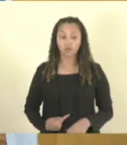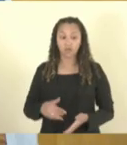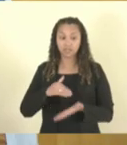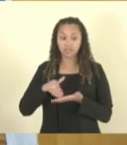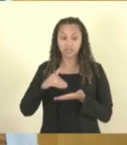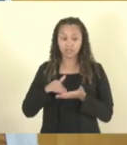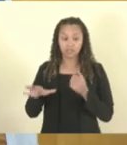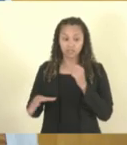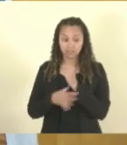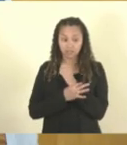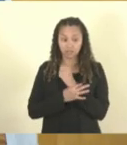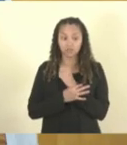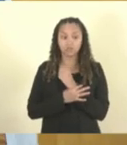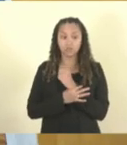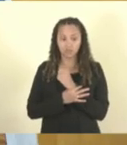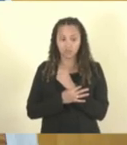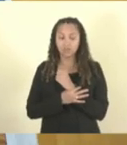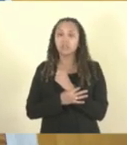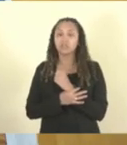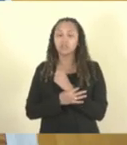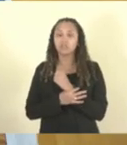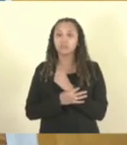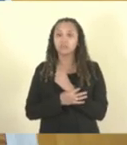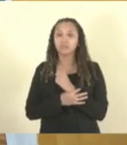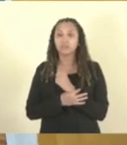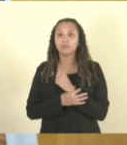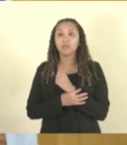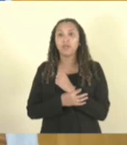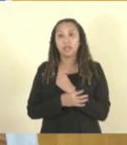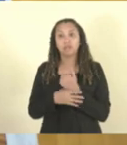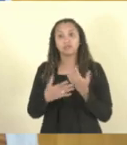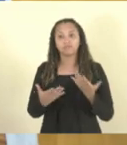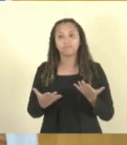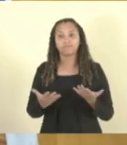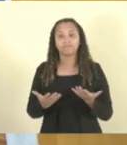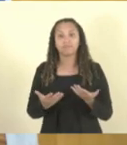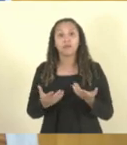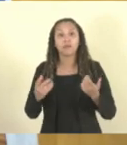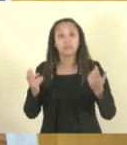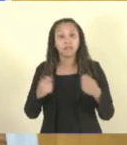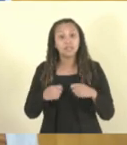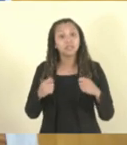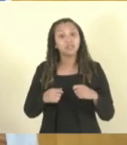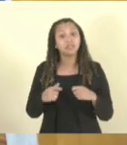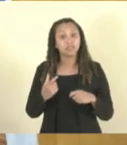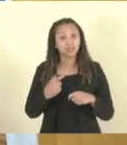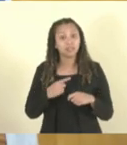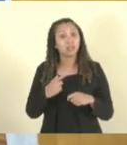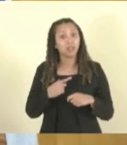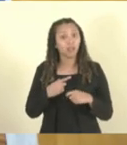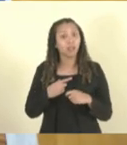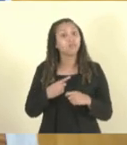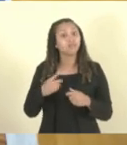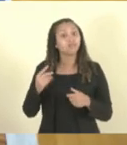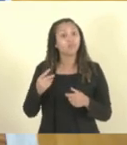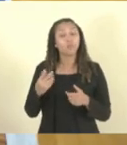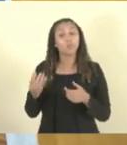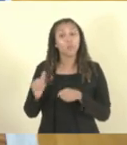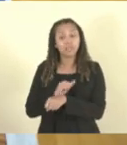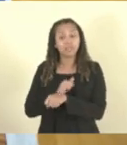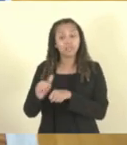de Segurança, ele realmente coloque em execução um plano